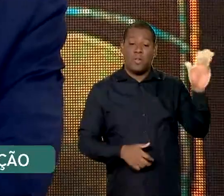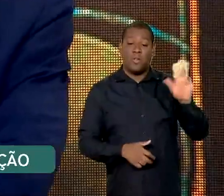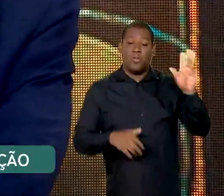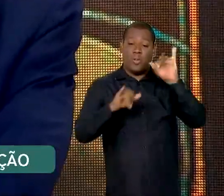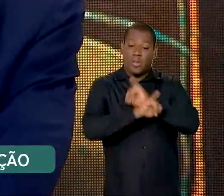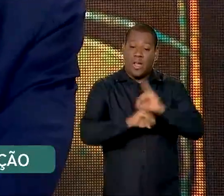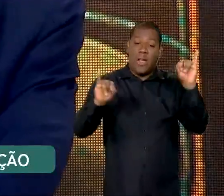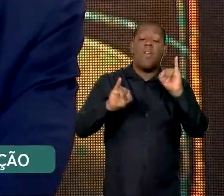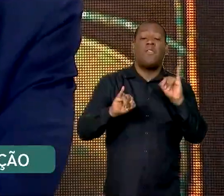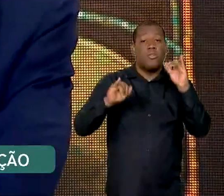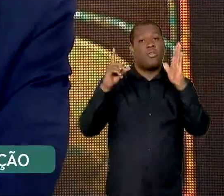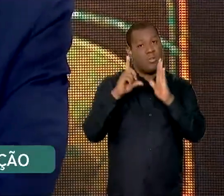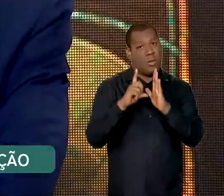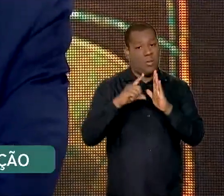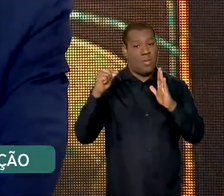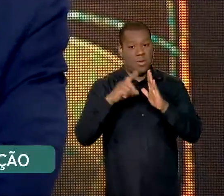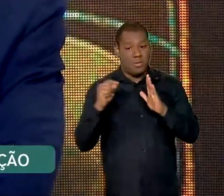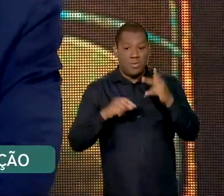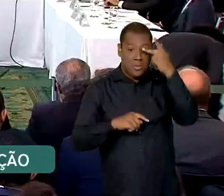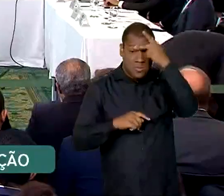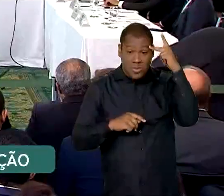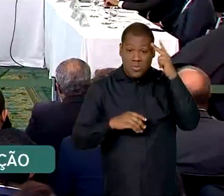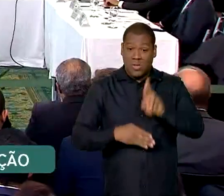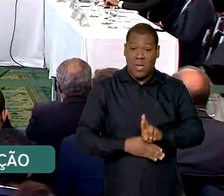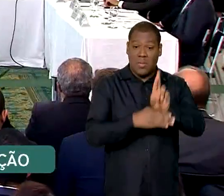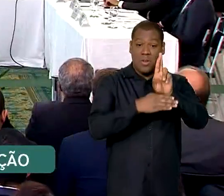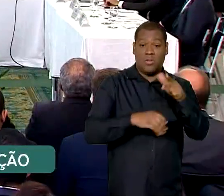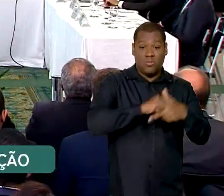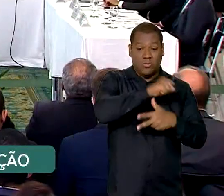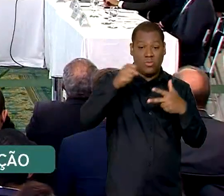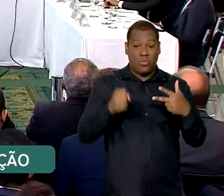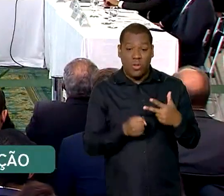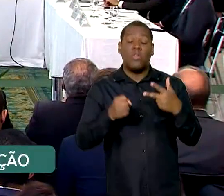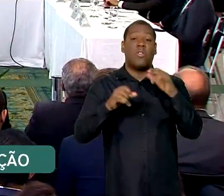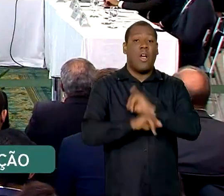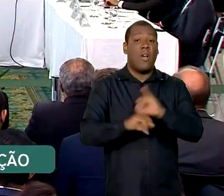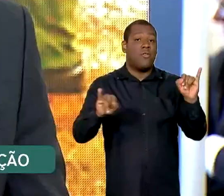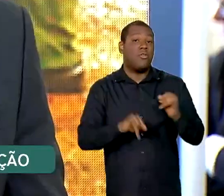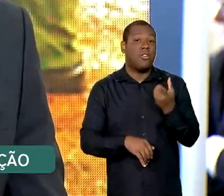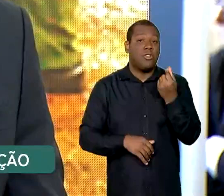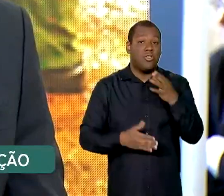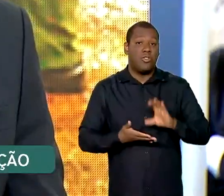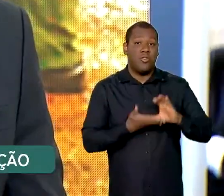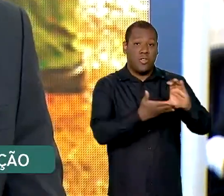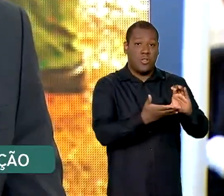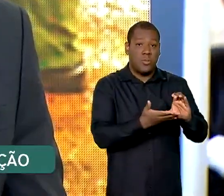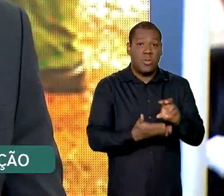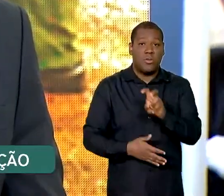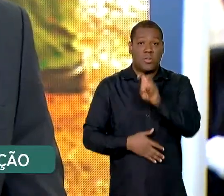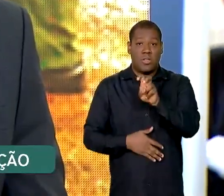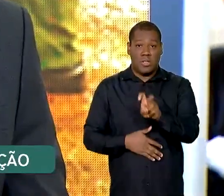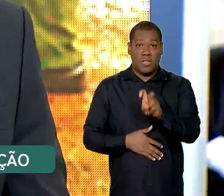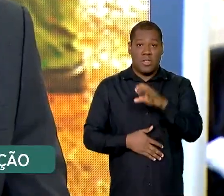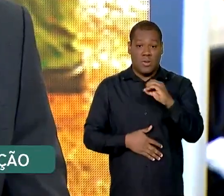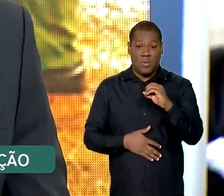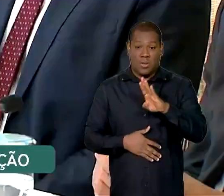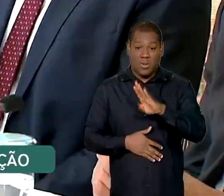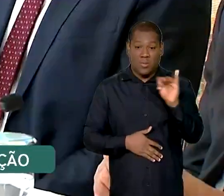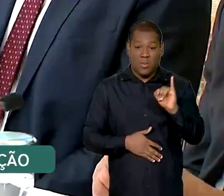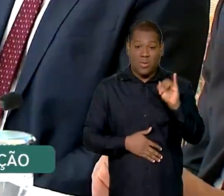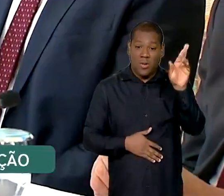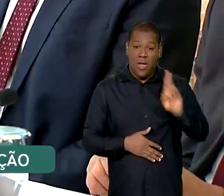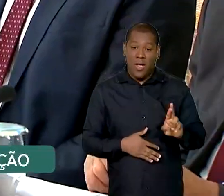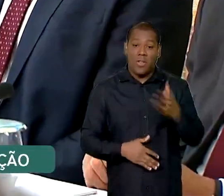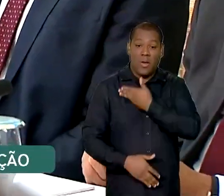com representantes dos três poderes. Serão 50,9 bilhões de reais em ajuda